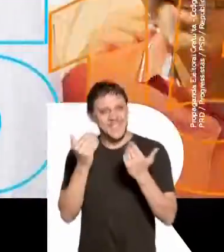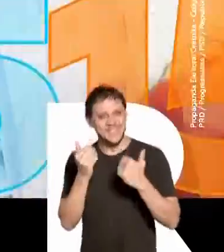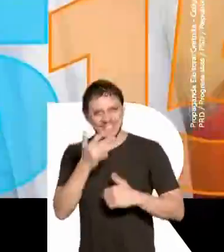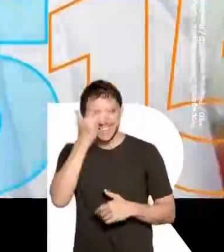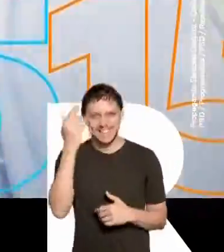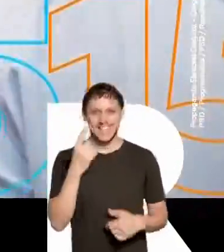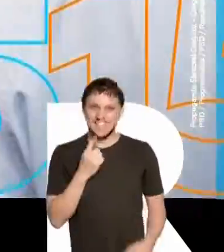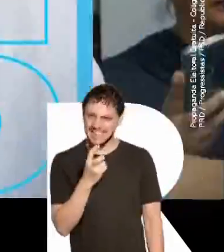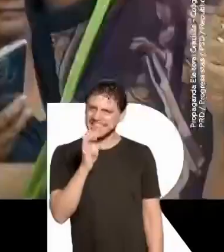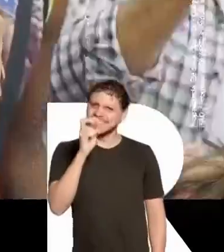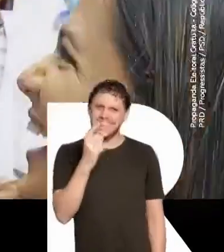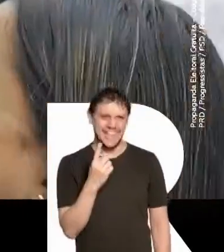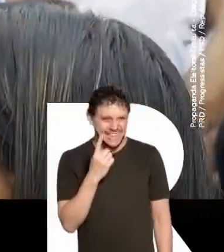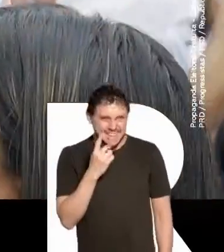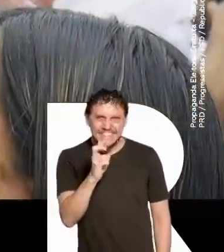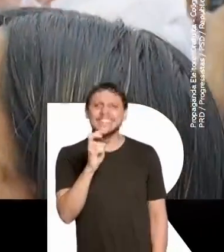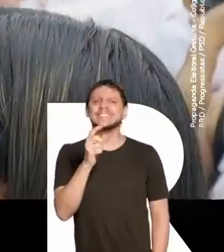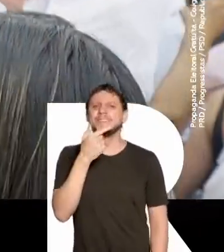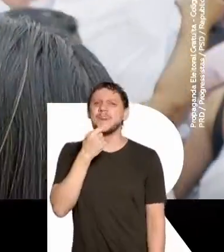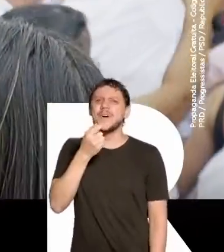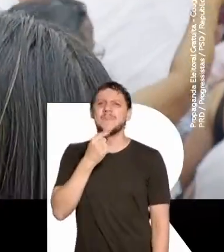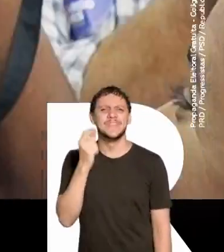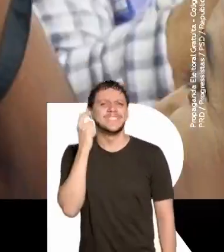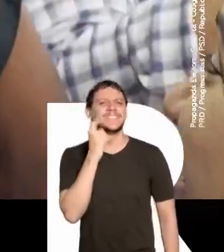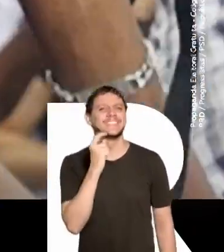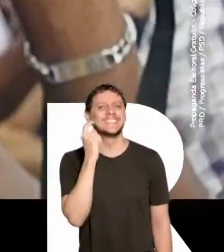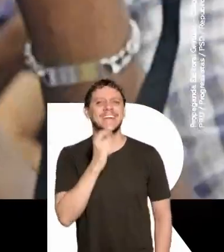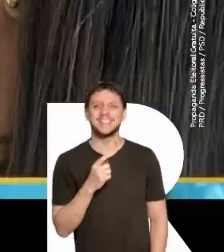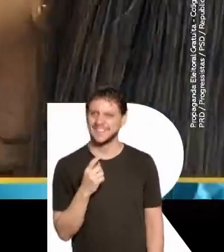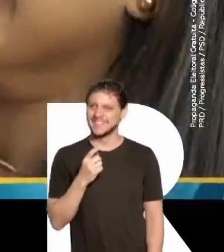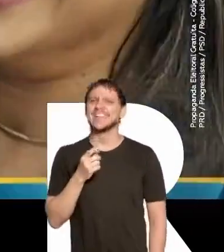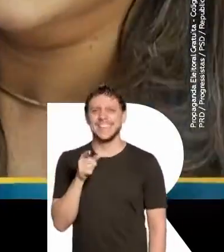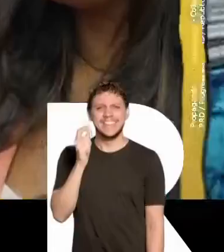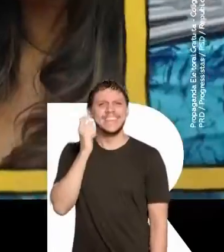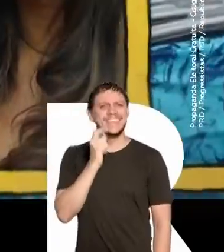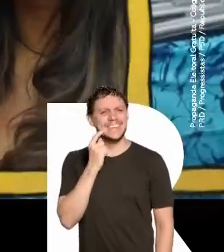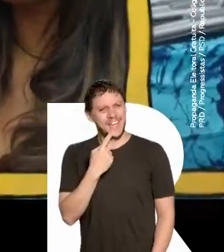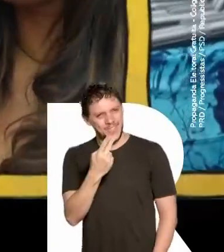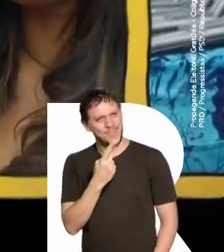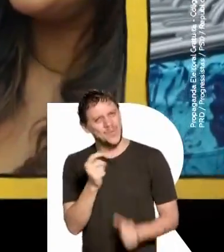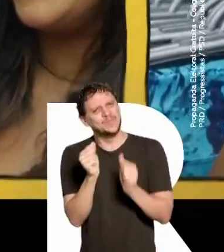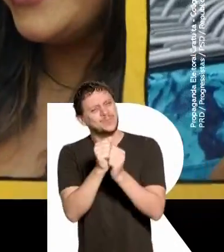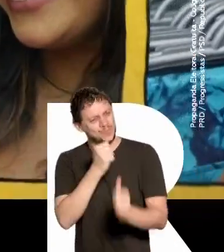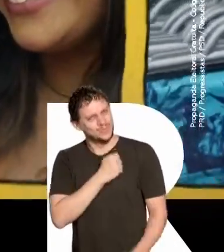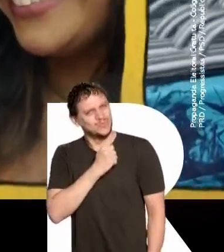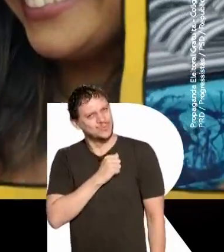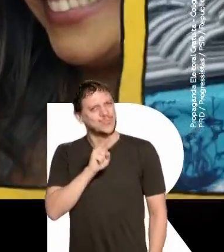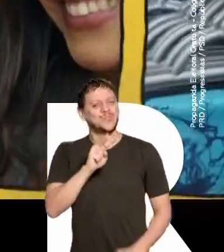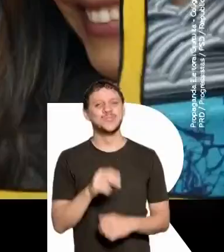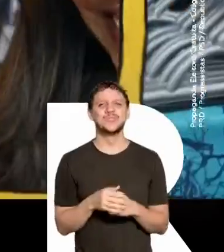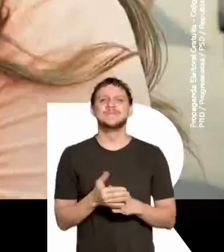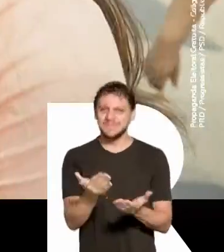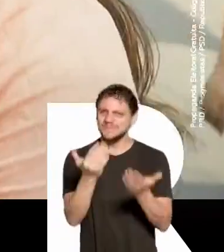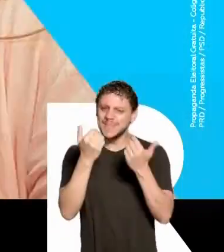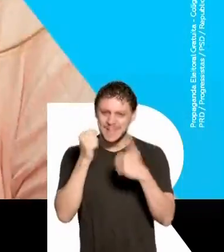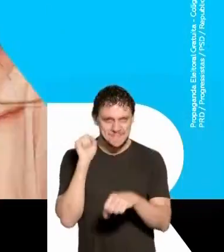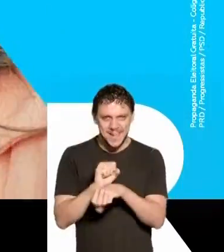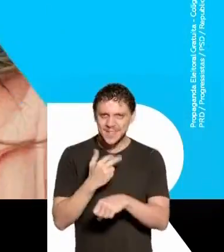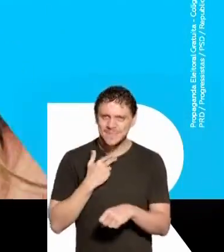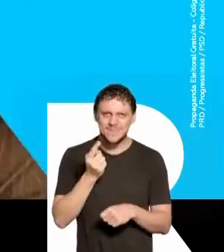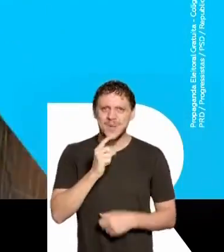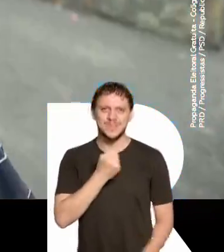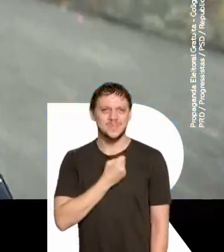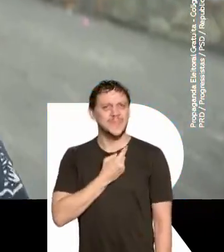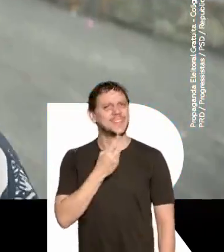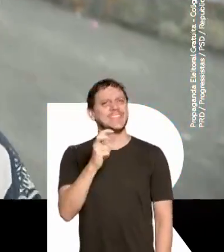15! É 15! É 15! É Ricardo! Ricardo! Tamo junto, Ricardo! Andai, um não